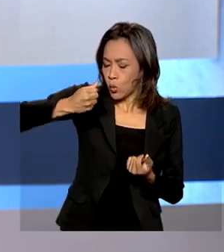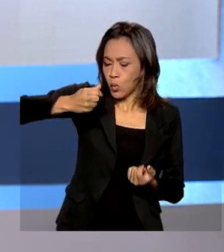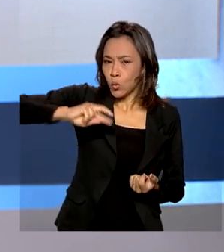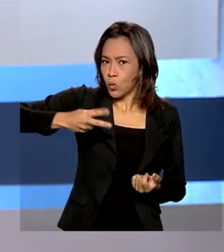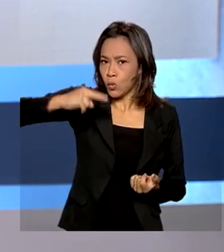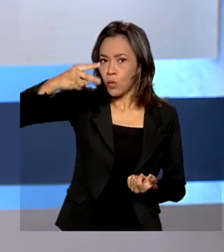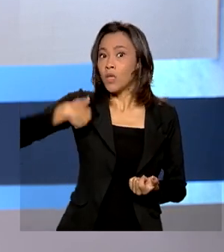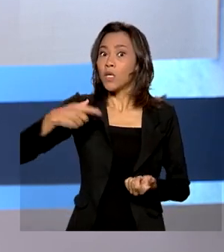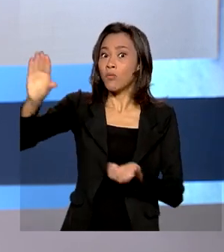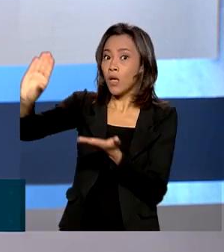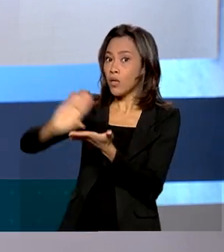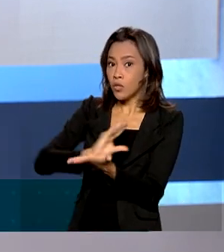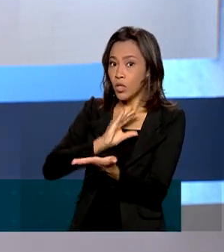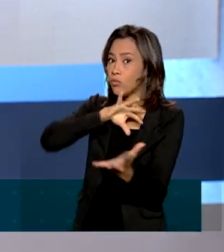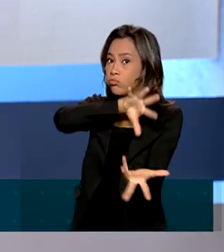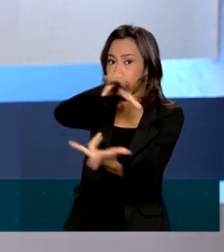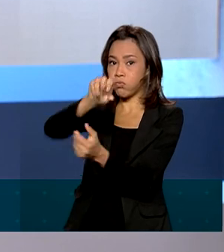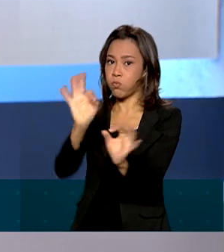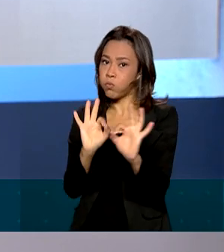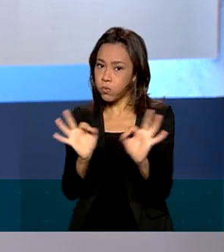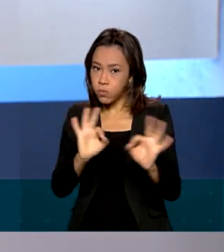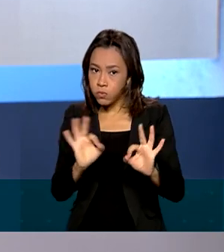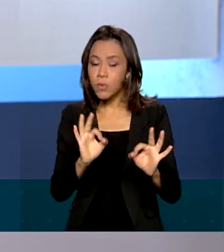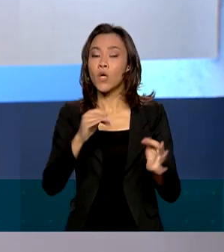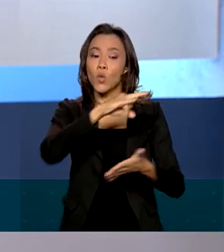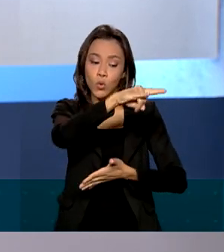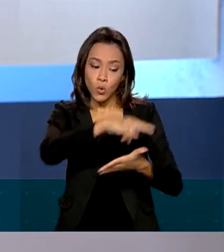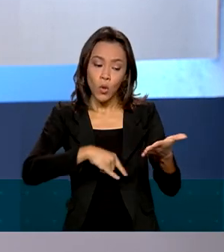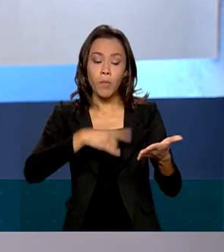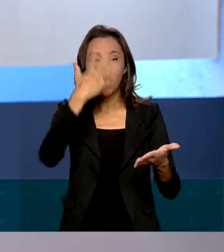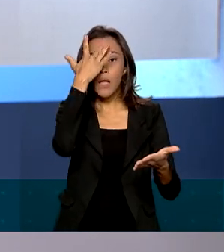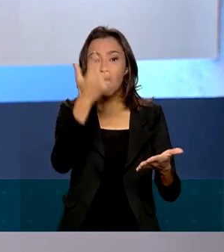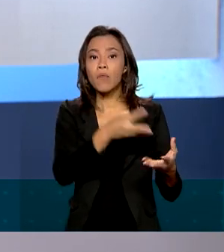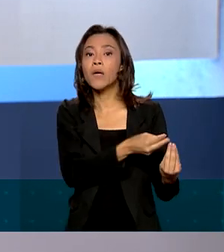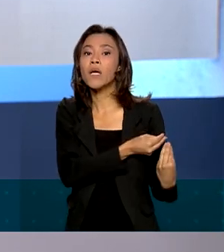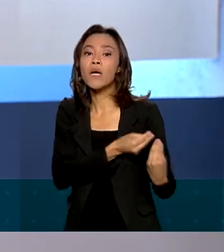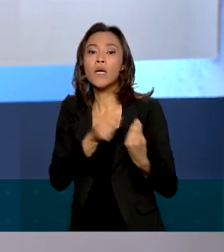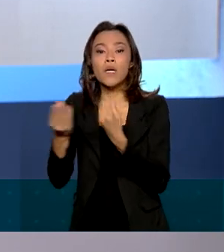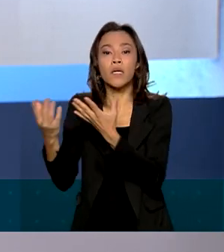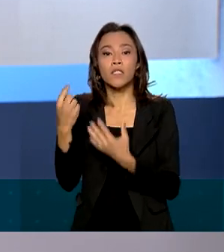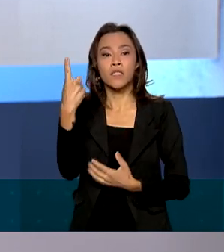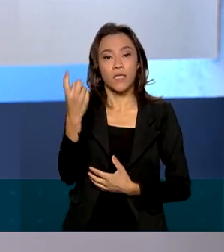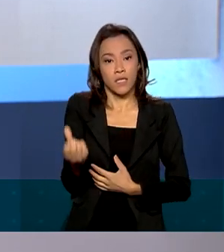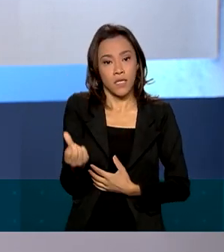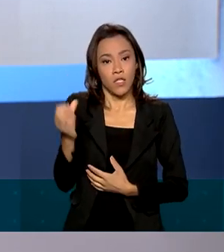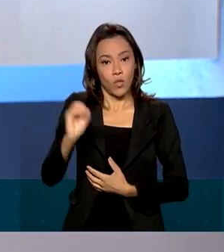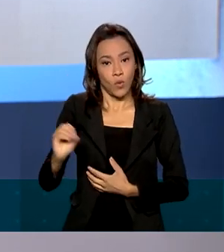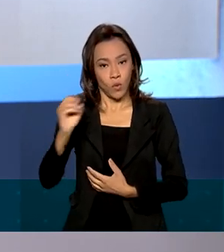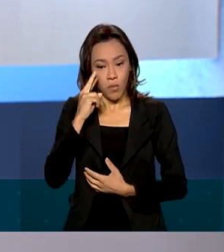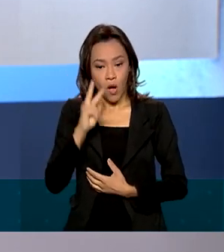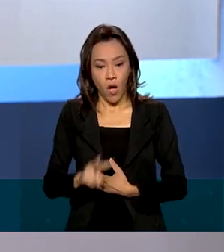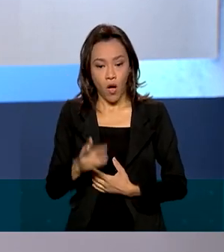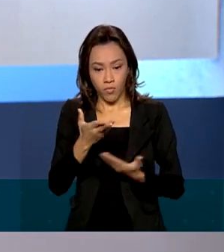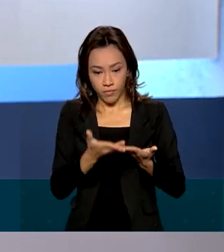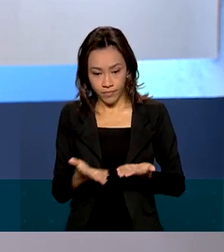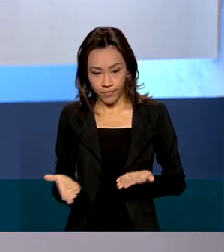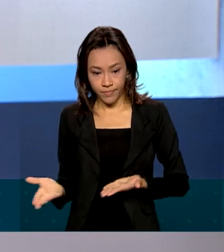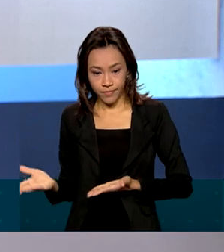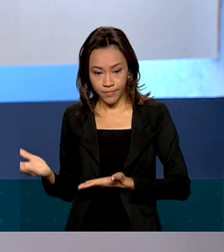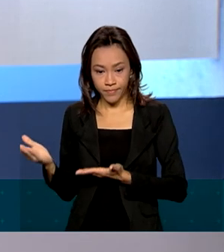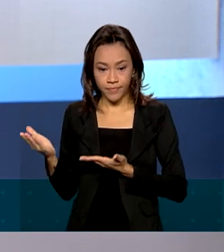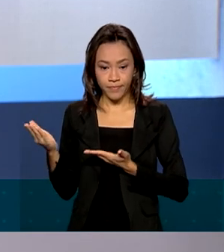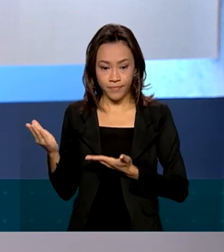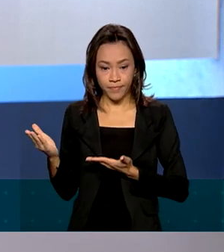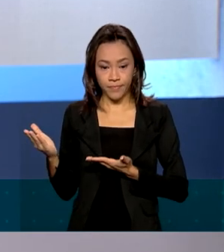internacionais. A documentação deve ser enviada até amanhã, 16 de outubro, para o endereço eletrônico melhorespráticas